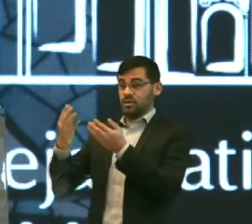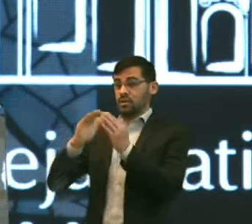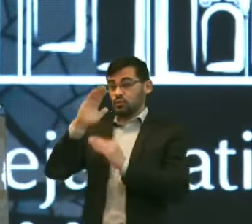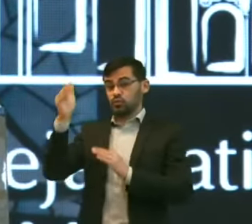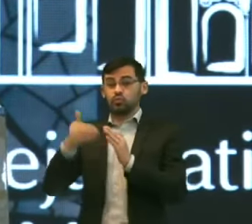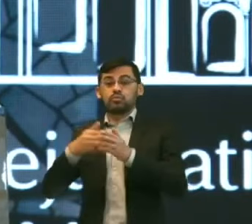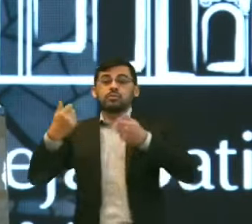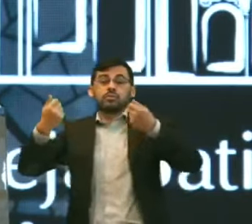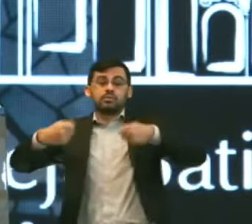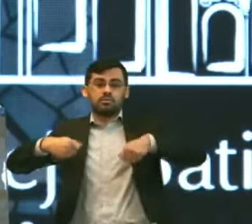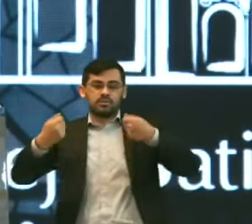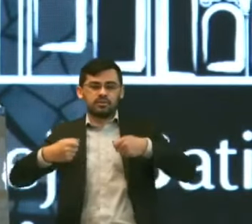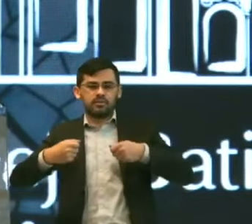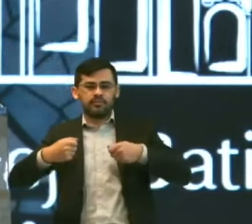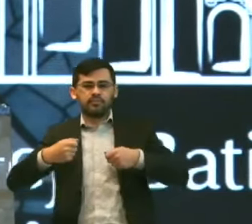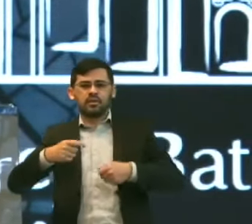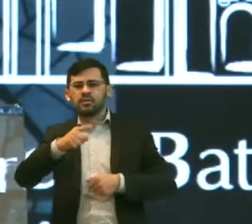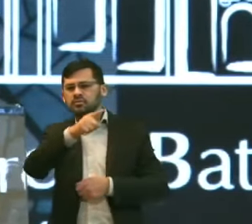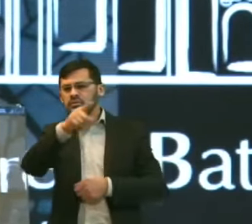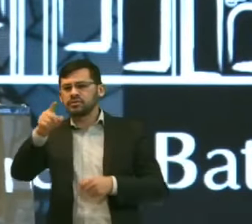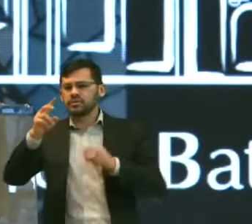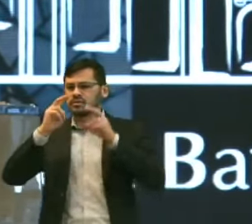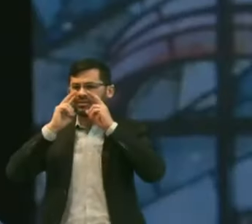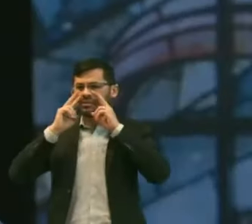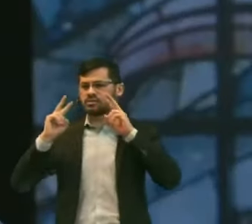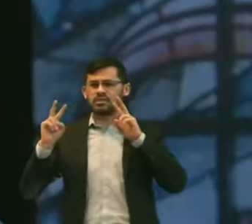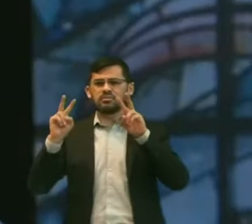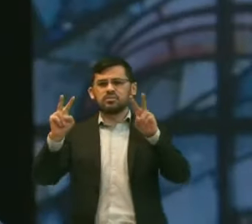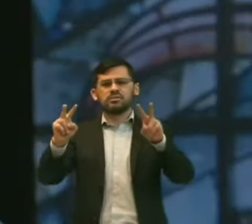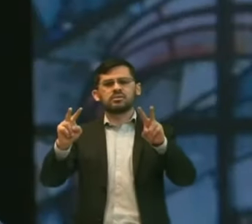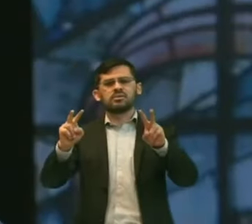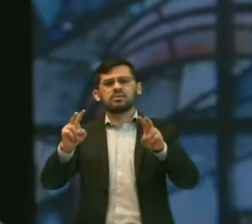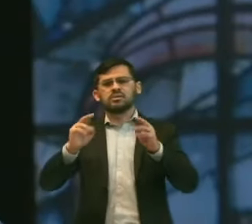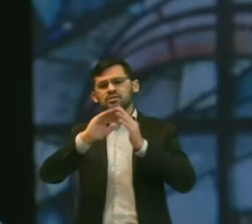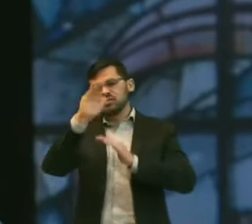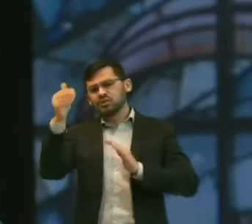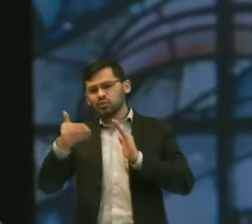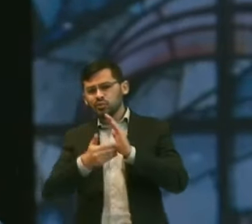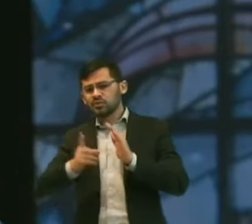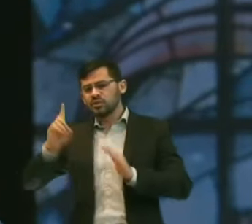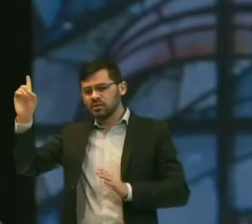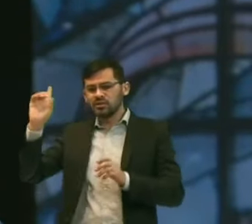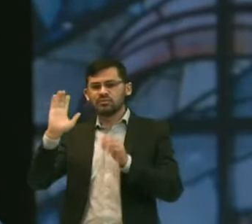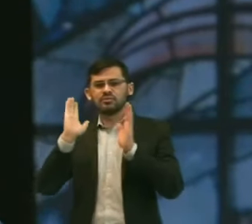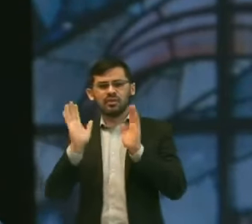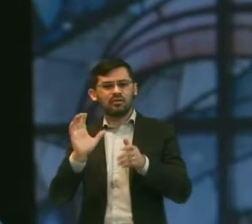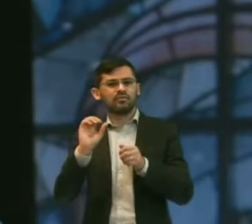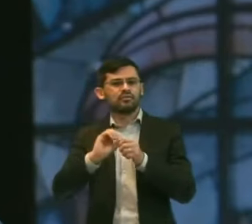E queridos Vocês são testemunhas De tudo quanto Deus já tem feito Aqui entre nós